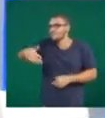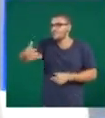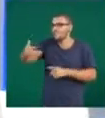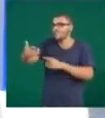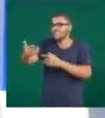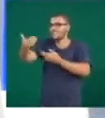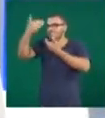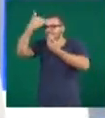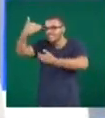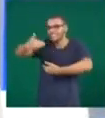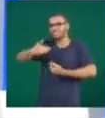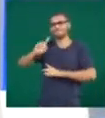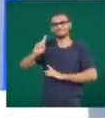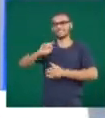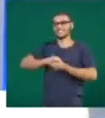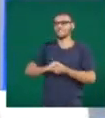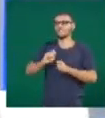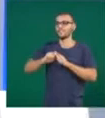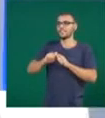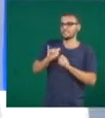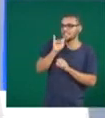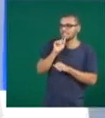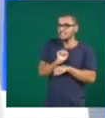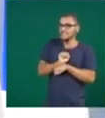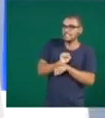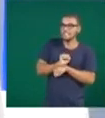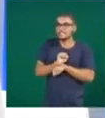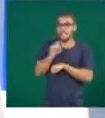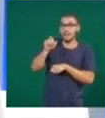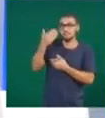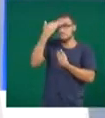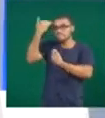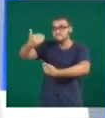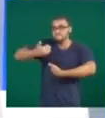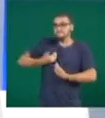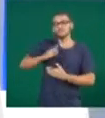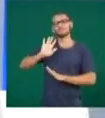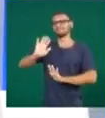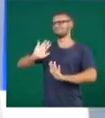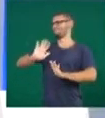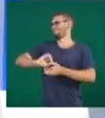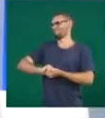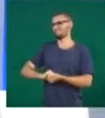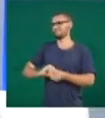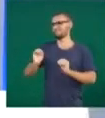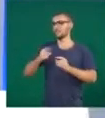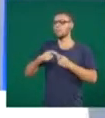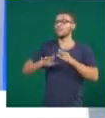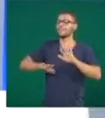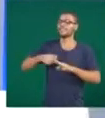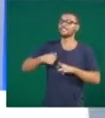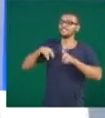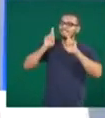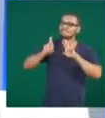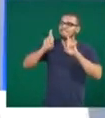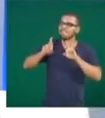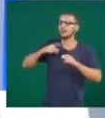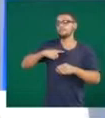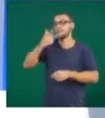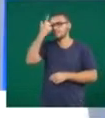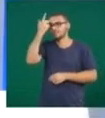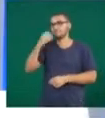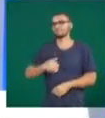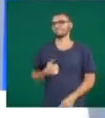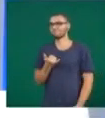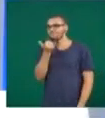fazer de esperando que o outro também tenha essa gratidão. Às vezes, essas expectativas geram um pouco de frustração, sim. Mas